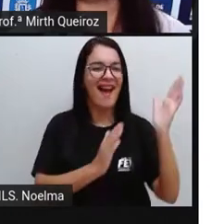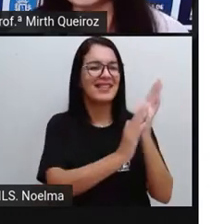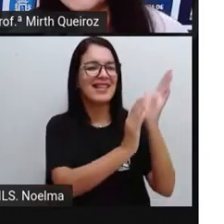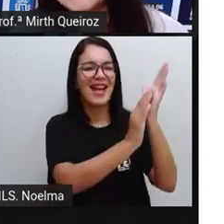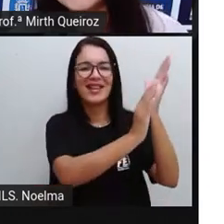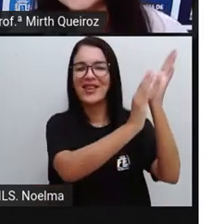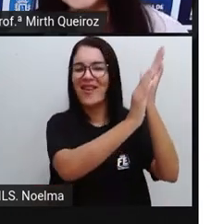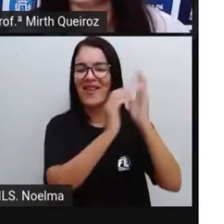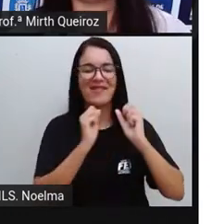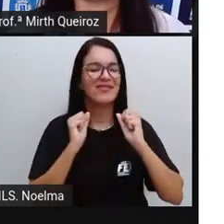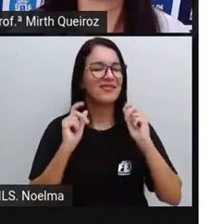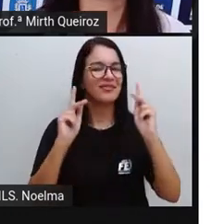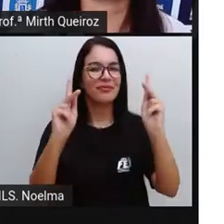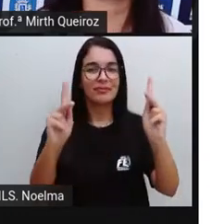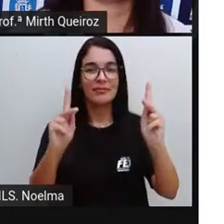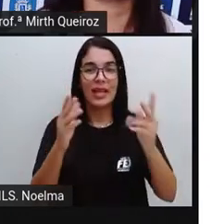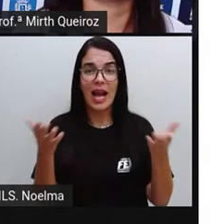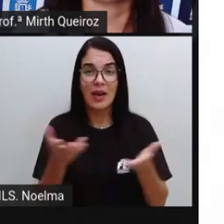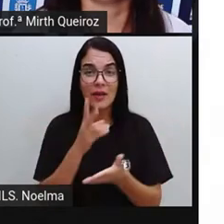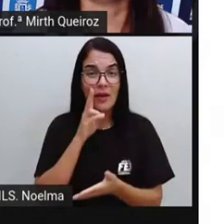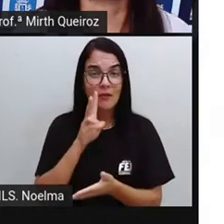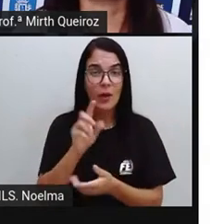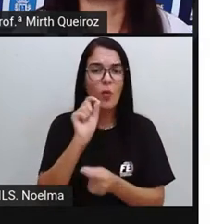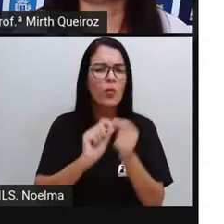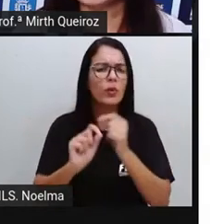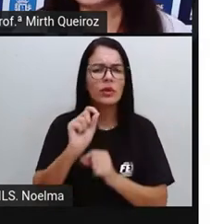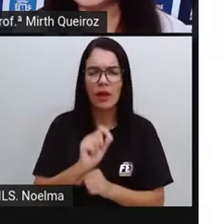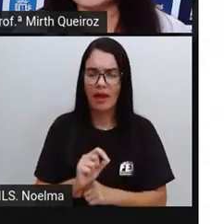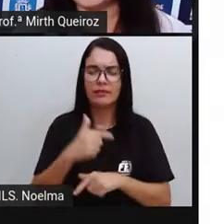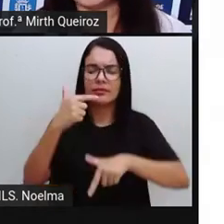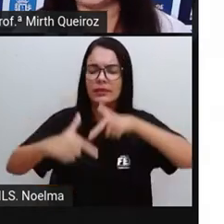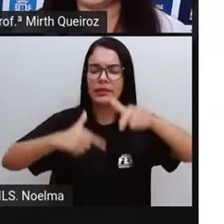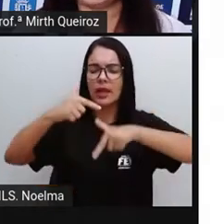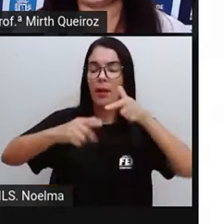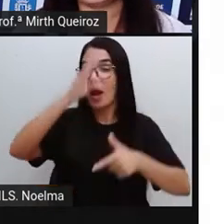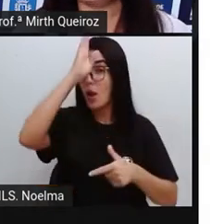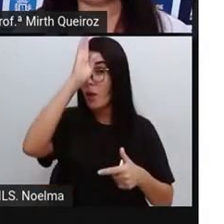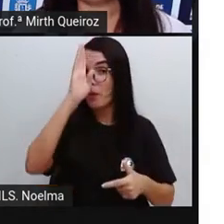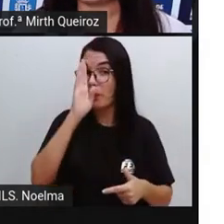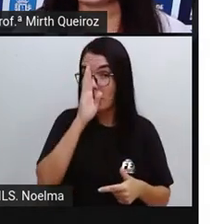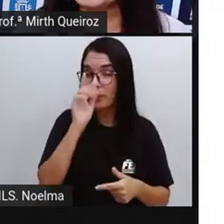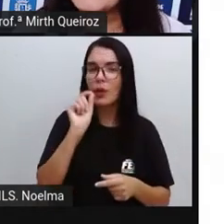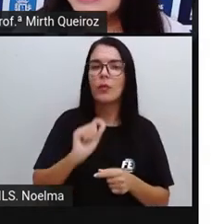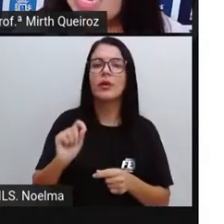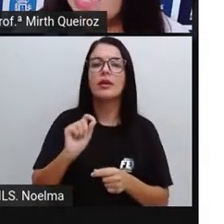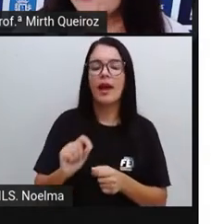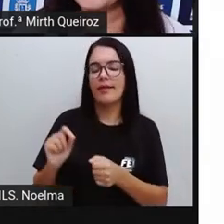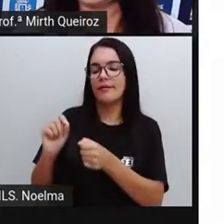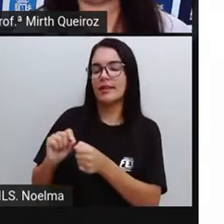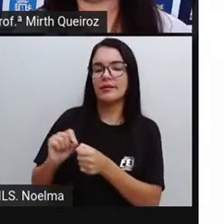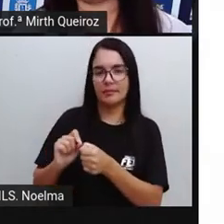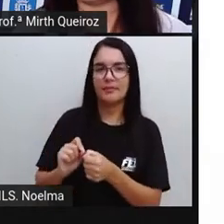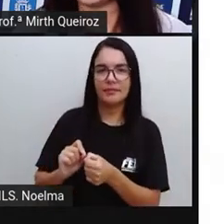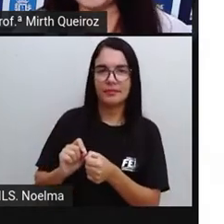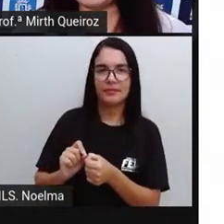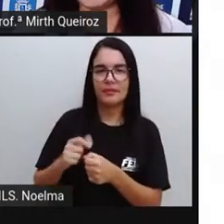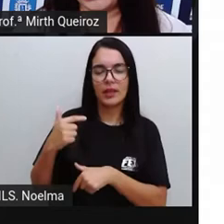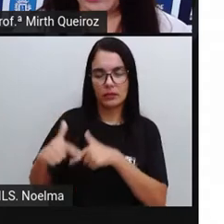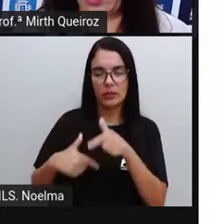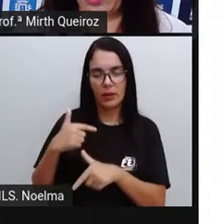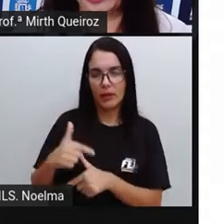acertaram Veremos agora o que são os serviços públicos E para que servem esses